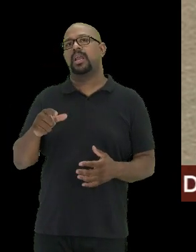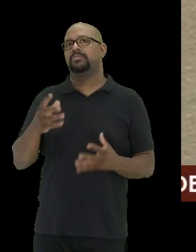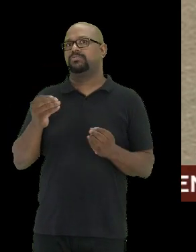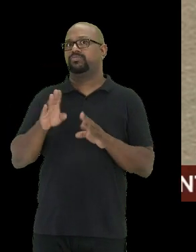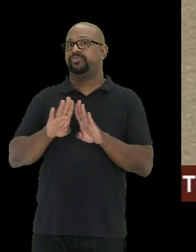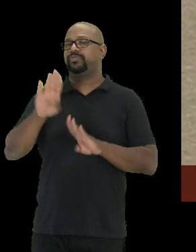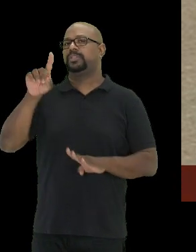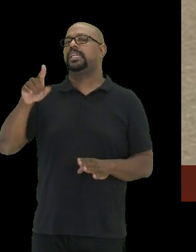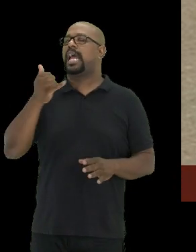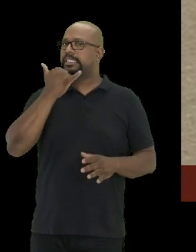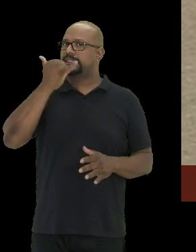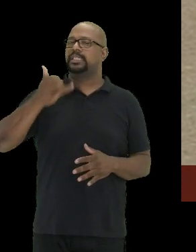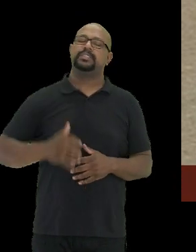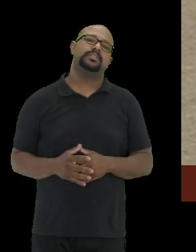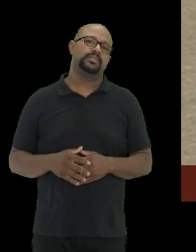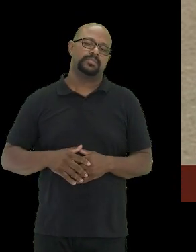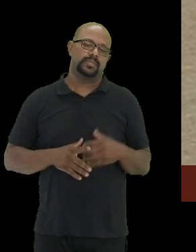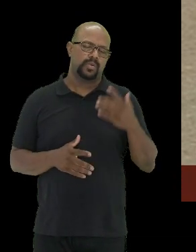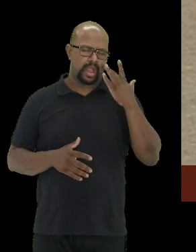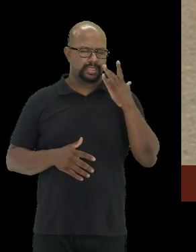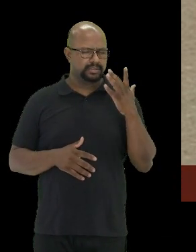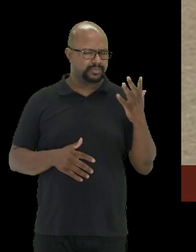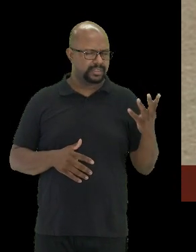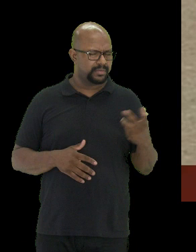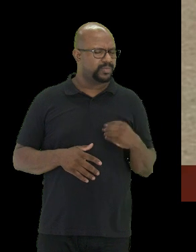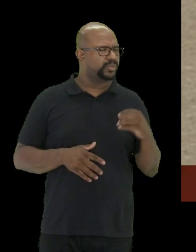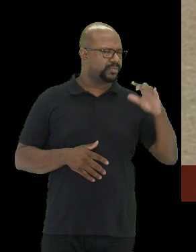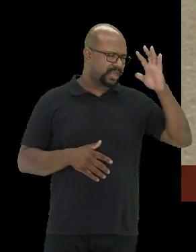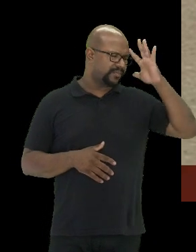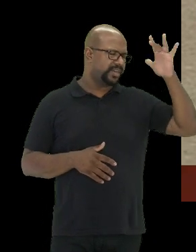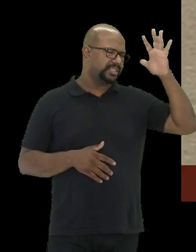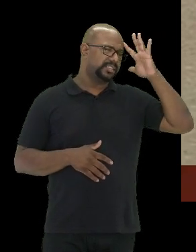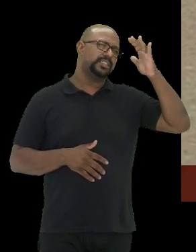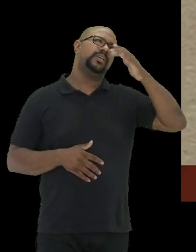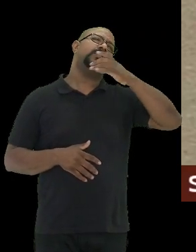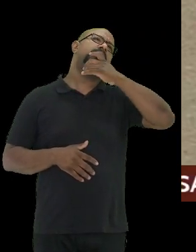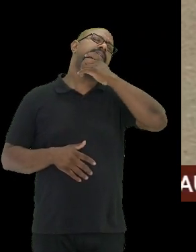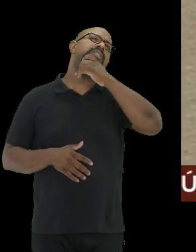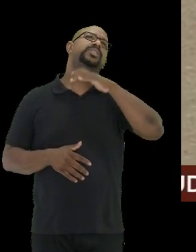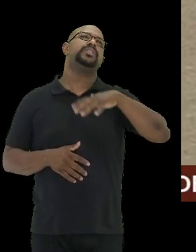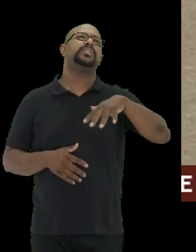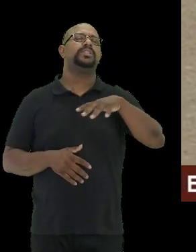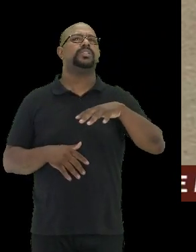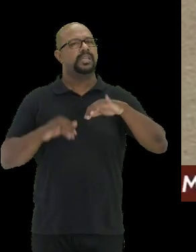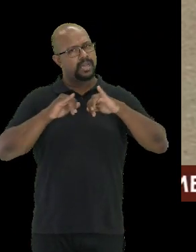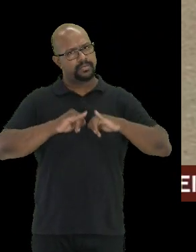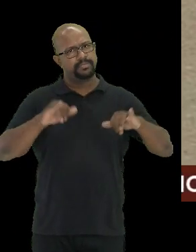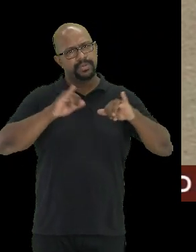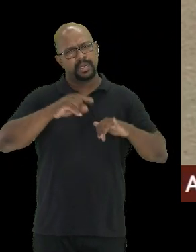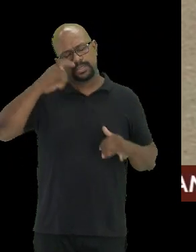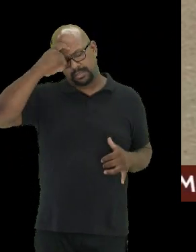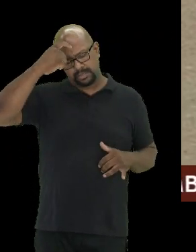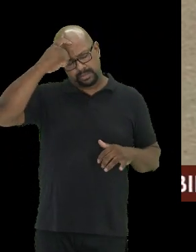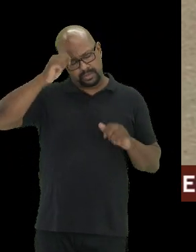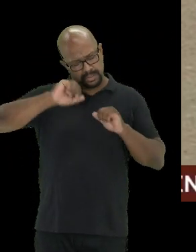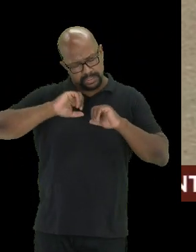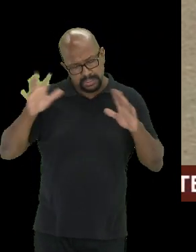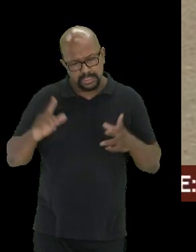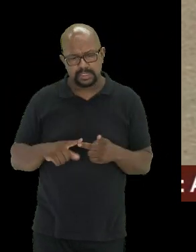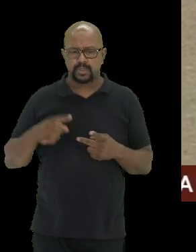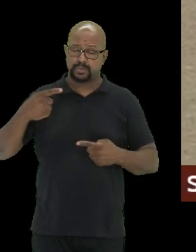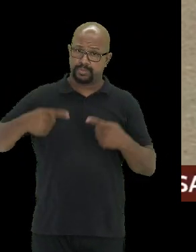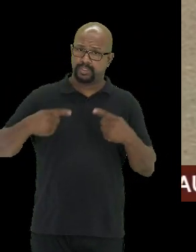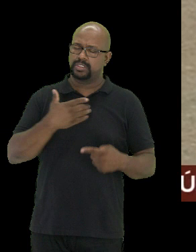desse da segurança. Eu acho que fica muito uma reflexão em termos de campanhas de conscientização, de